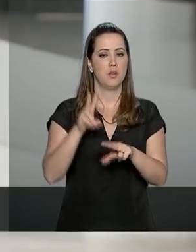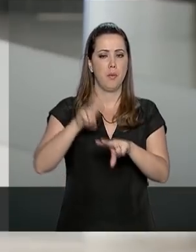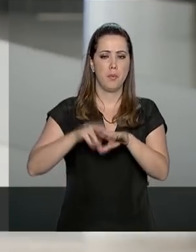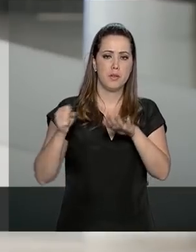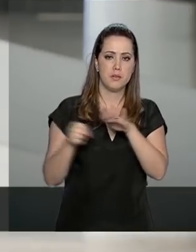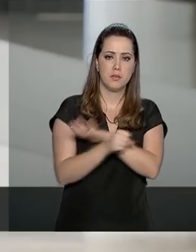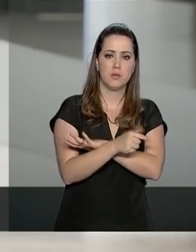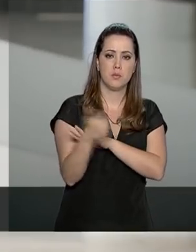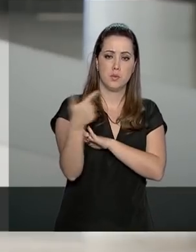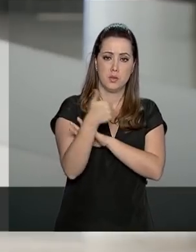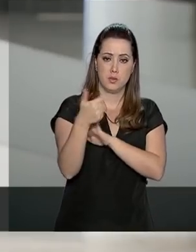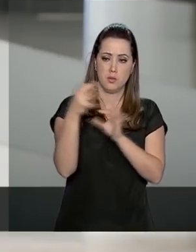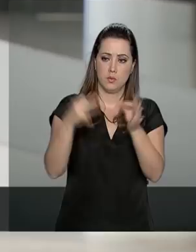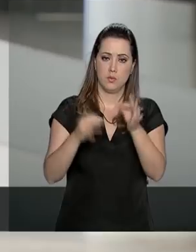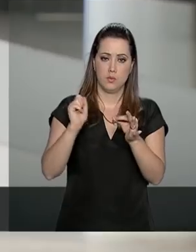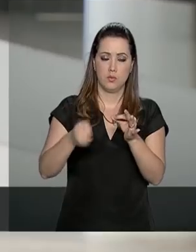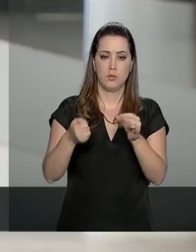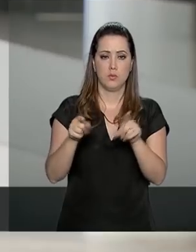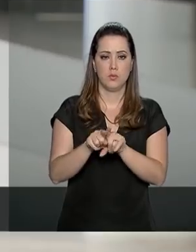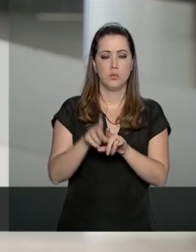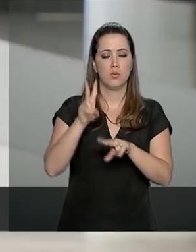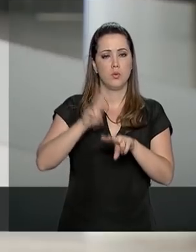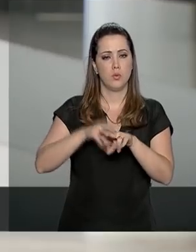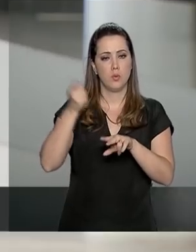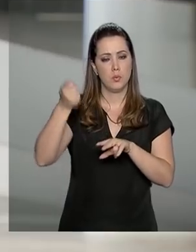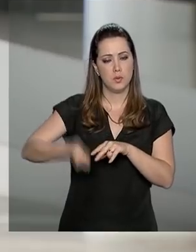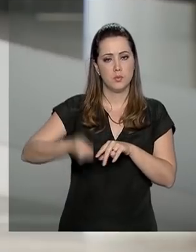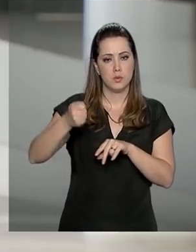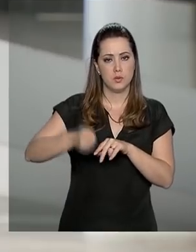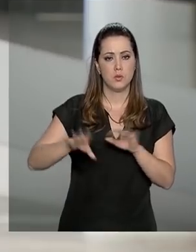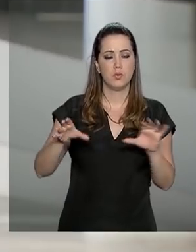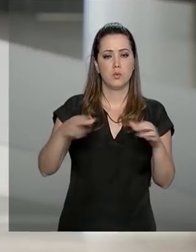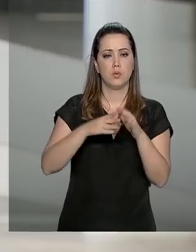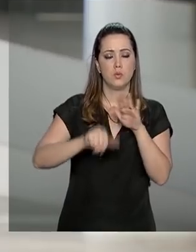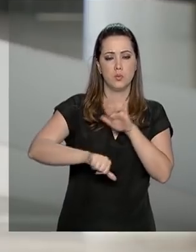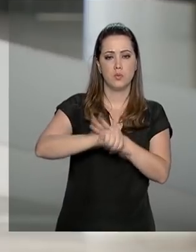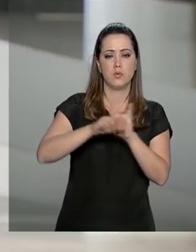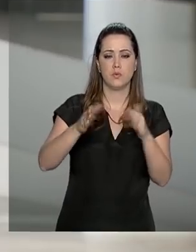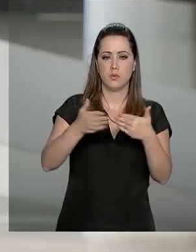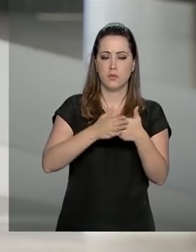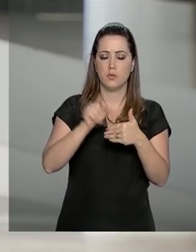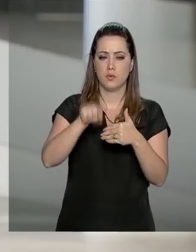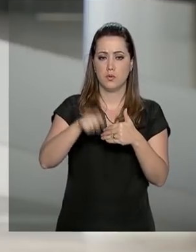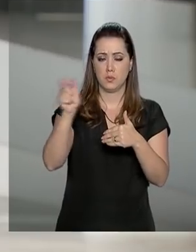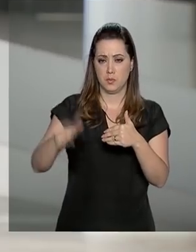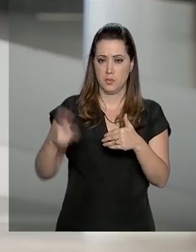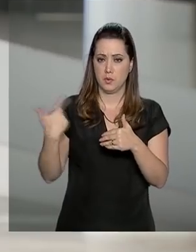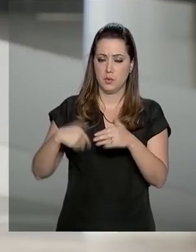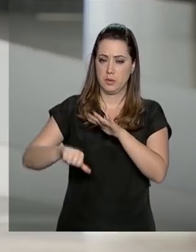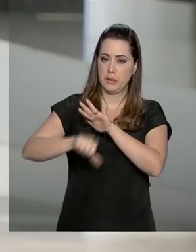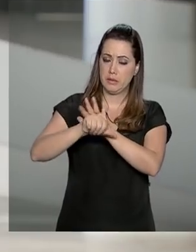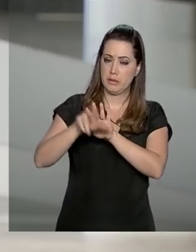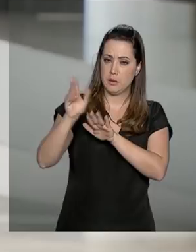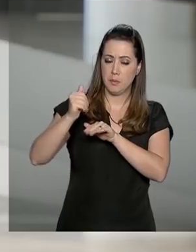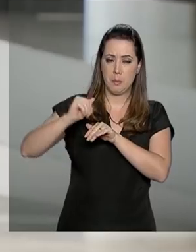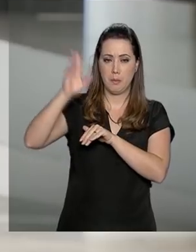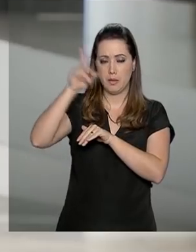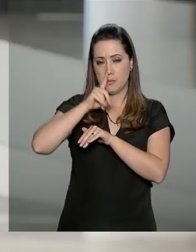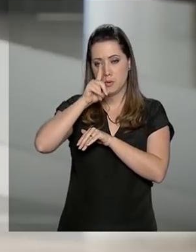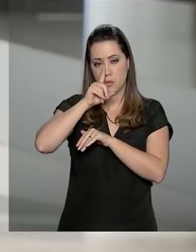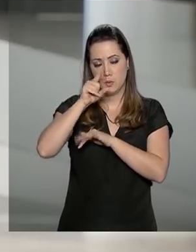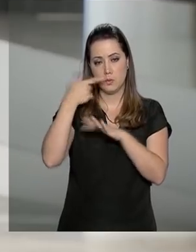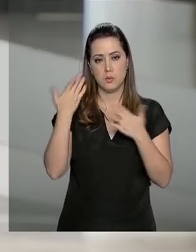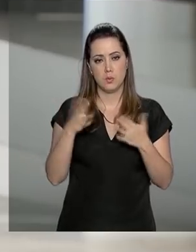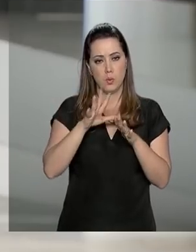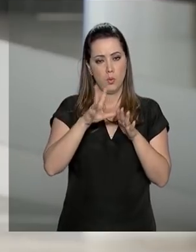após condenação em segunda instância e o cumprimento de pena em regime fechado para condenados por crimes considerados mais graves,